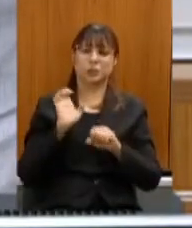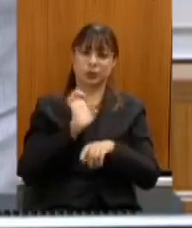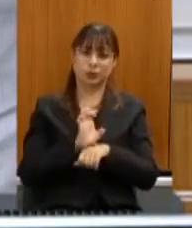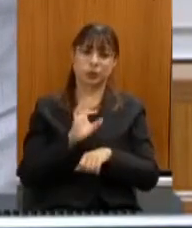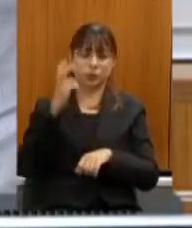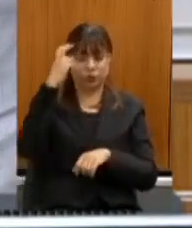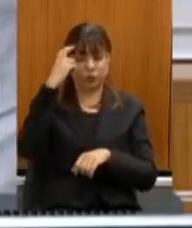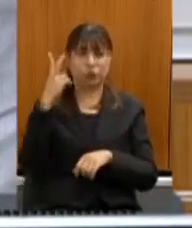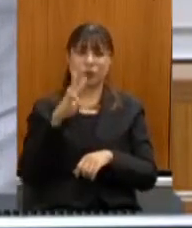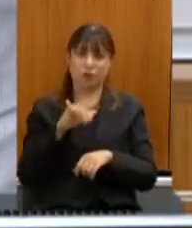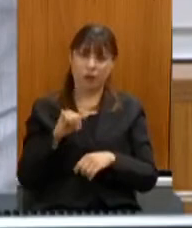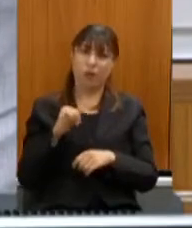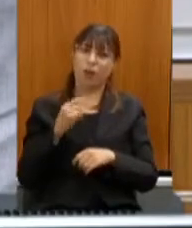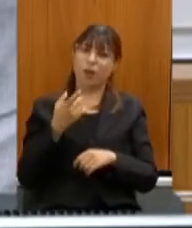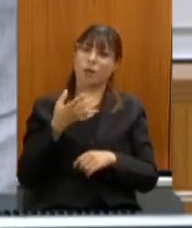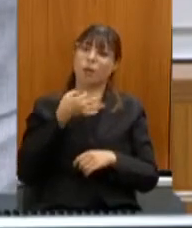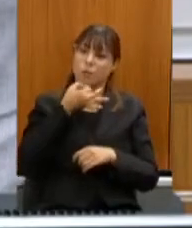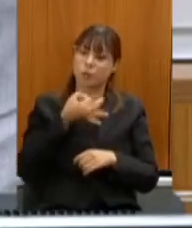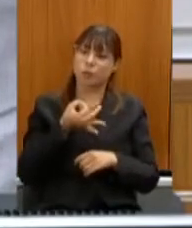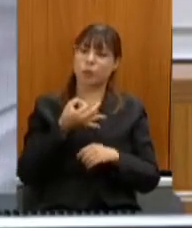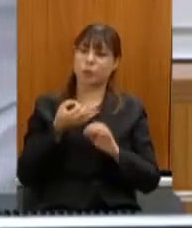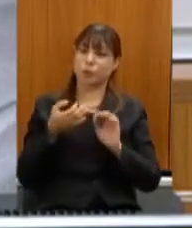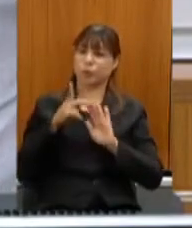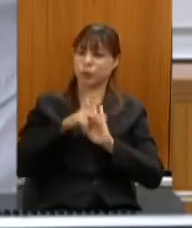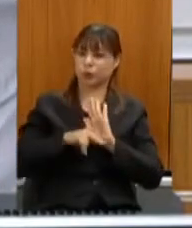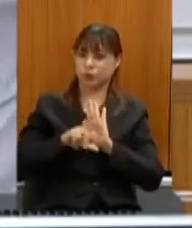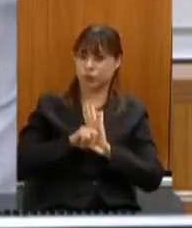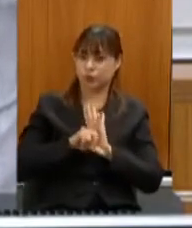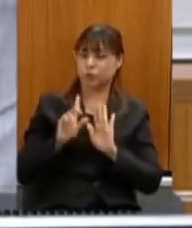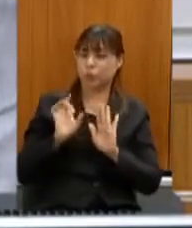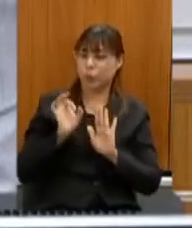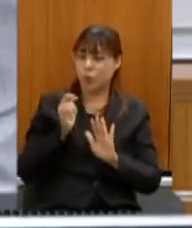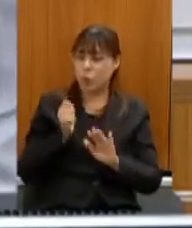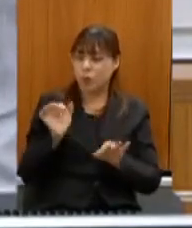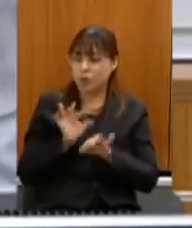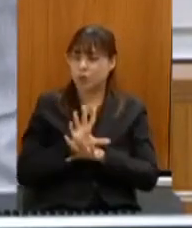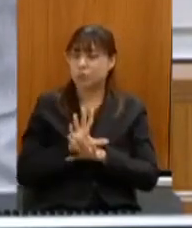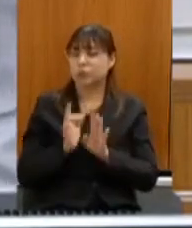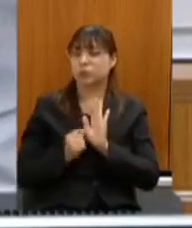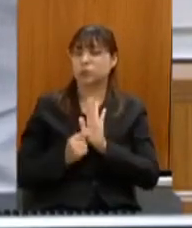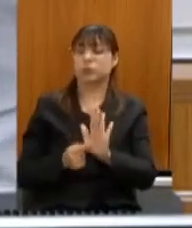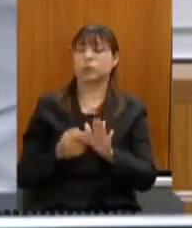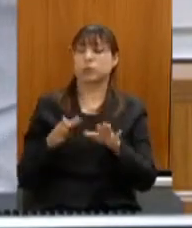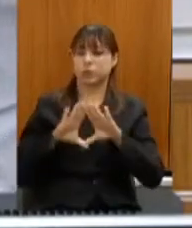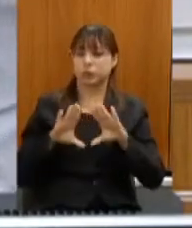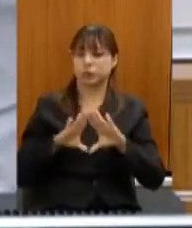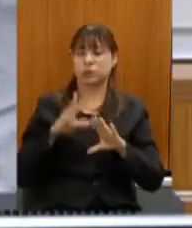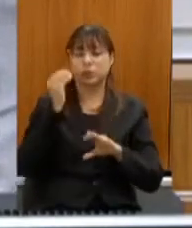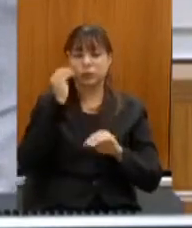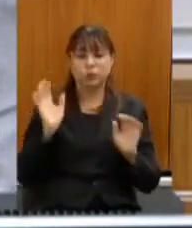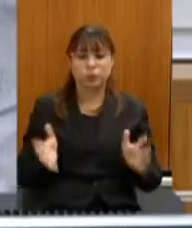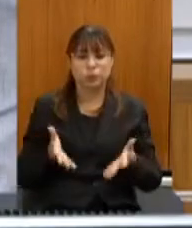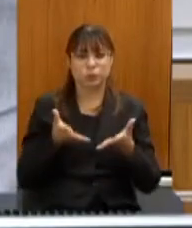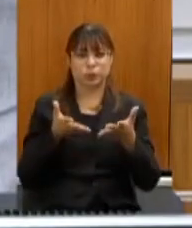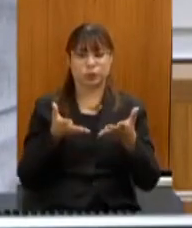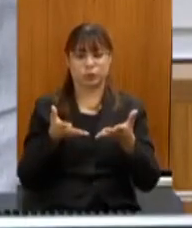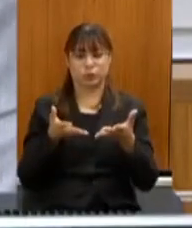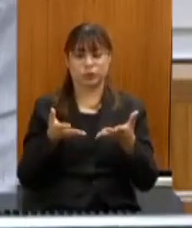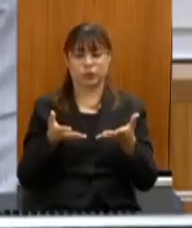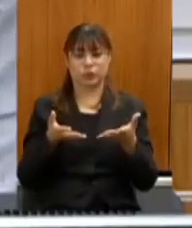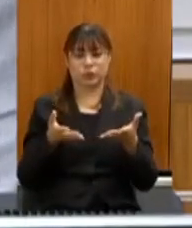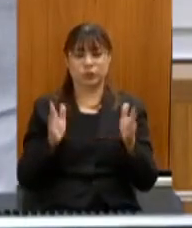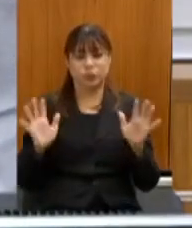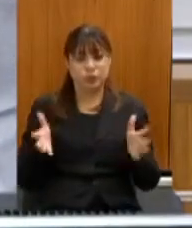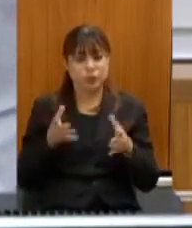projeto de lei para cá já estamos finalizando para simplificação do fomento o fomento também